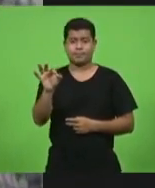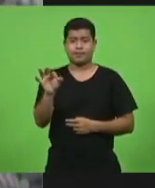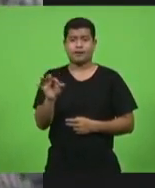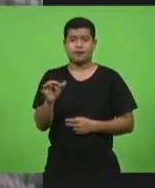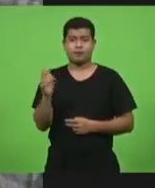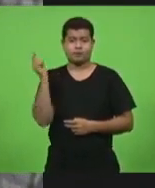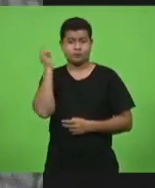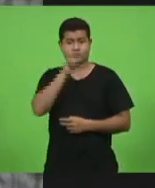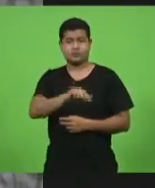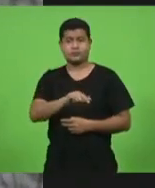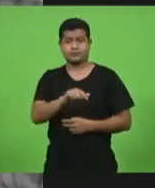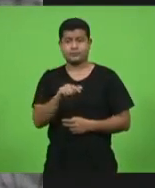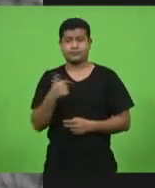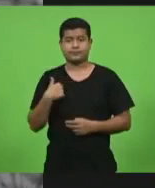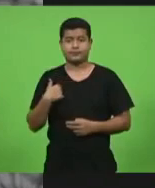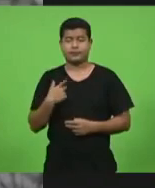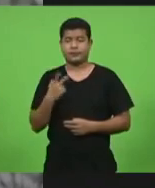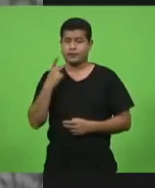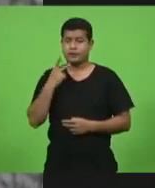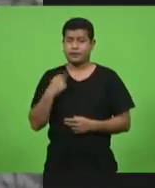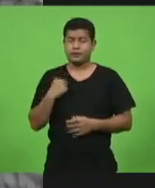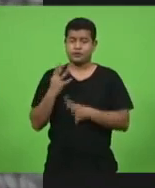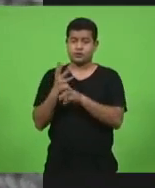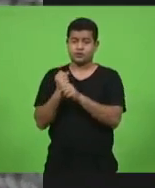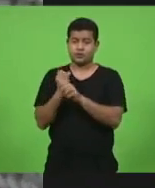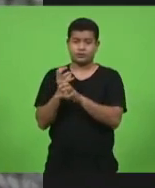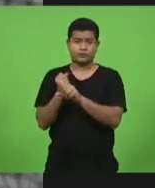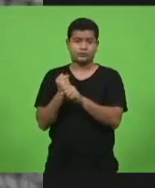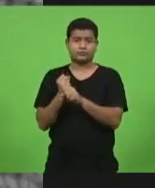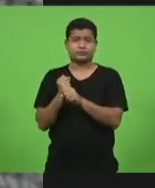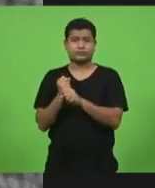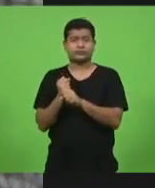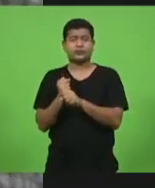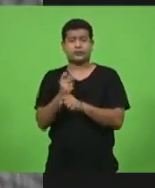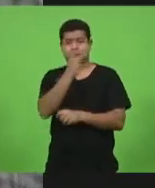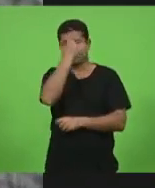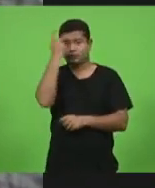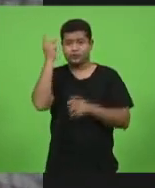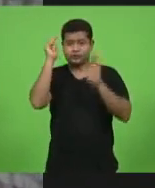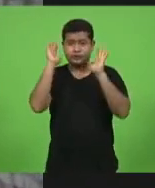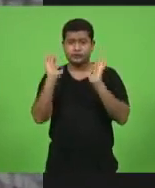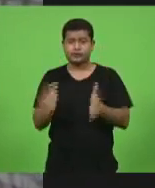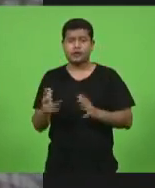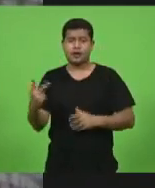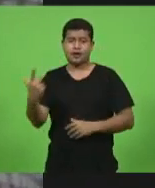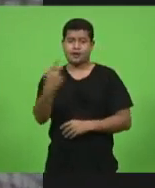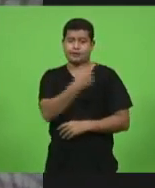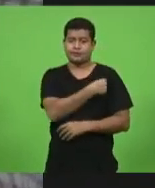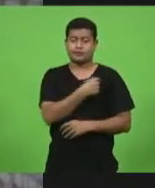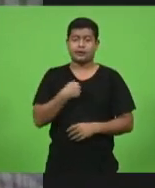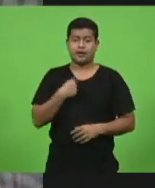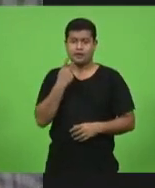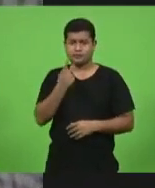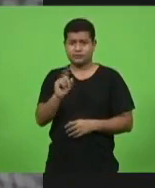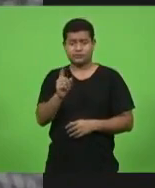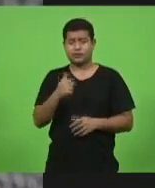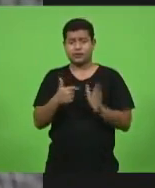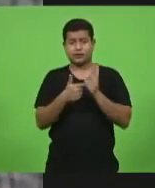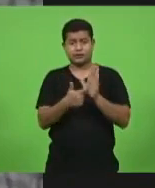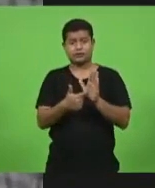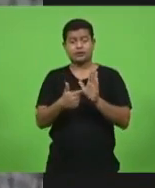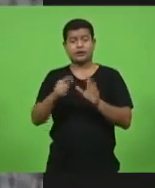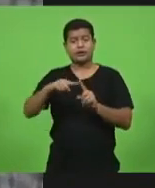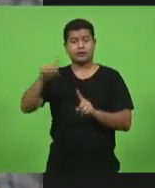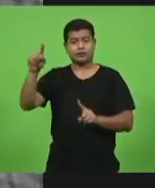primeira dose e quando se faz o cálculo de pessoas vacinadas não é eu que digo é a Organização Mundial de Saúde